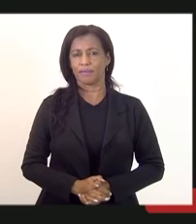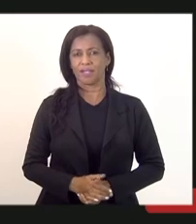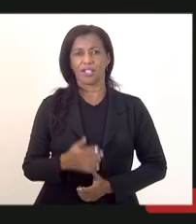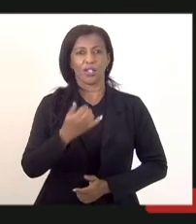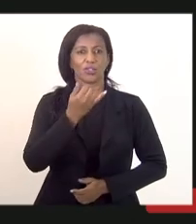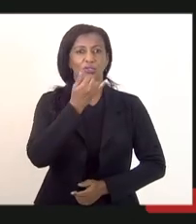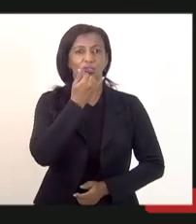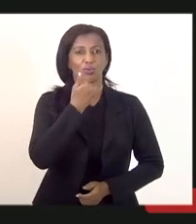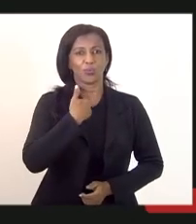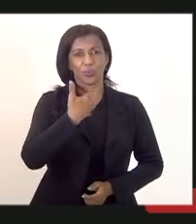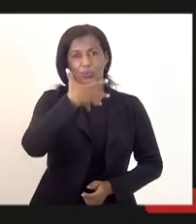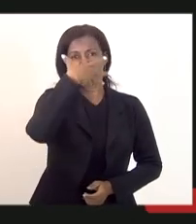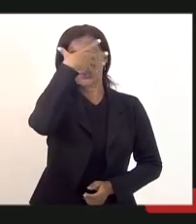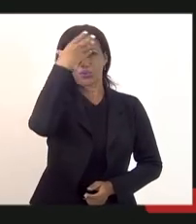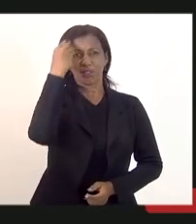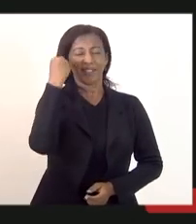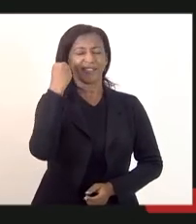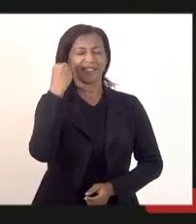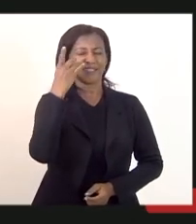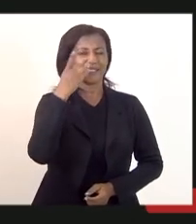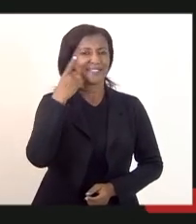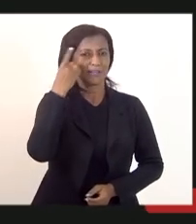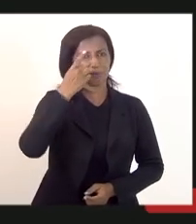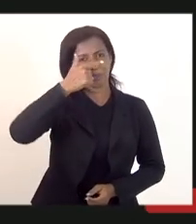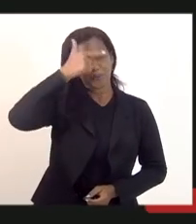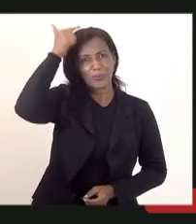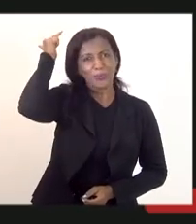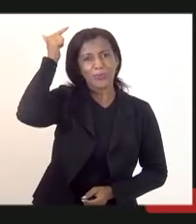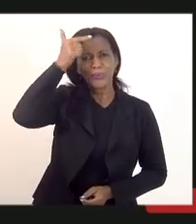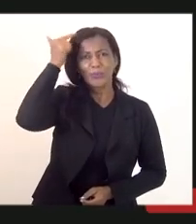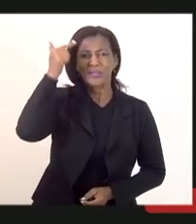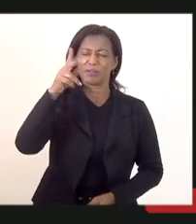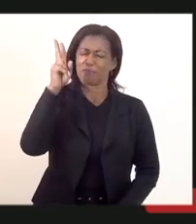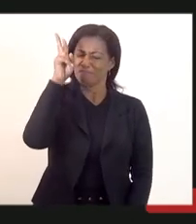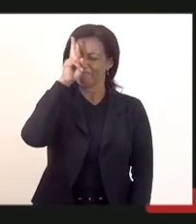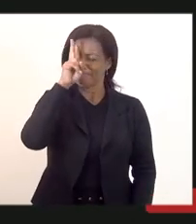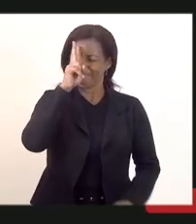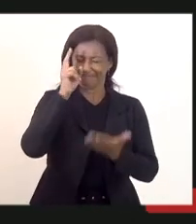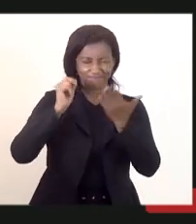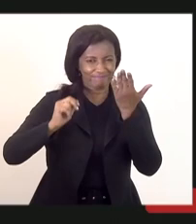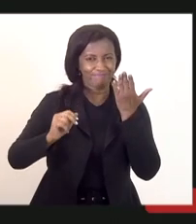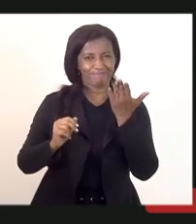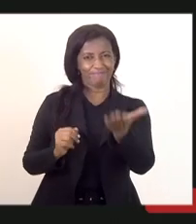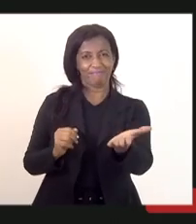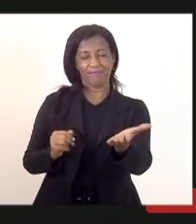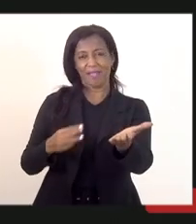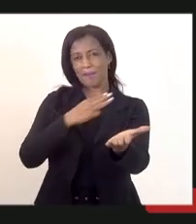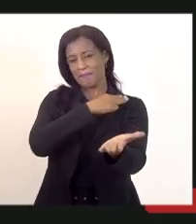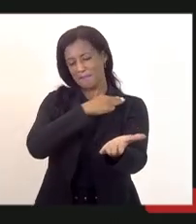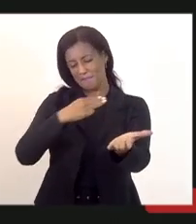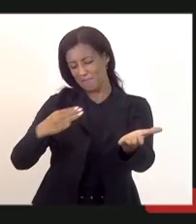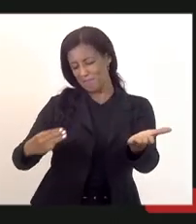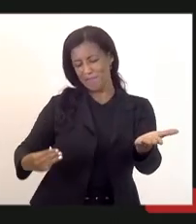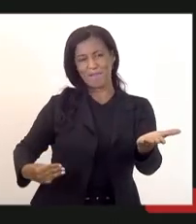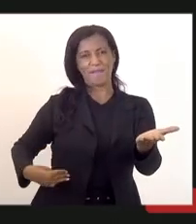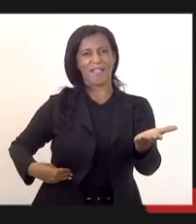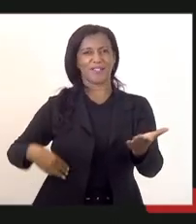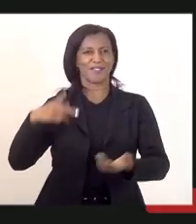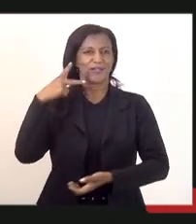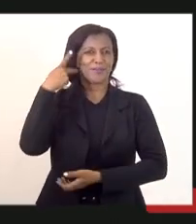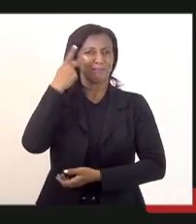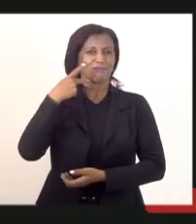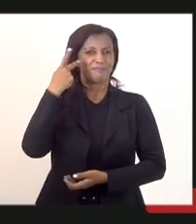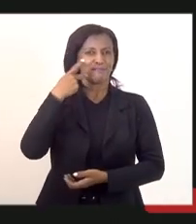esqueci de citar o deputado Luiz Paulo bem lembrado por vossa excelência o nosso mestre do parlamento